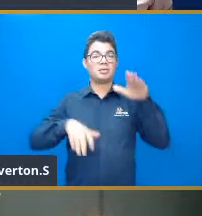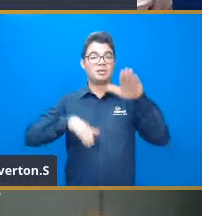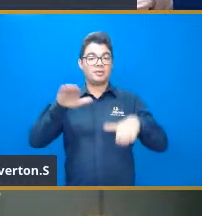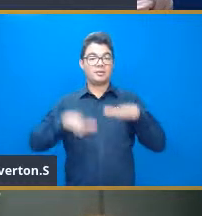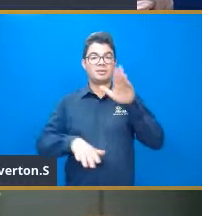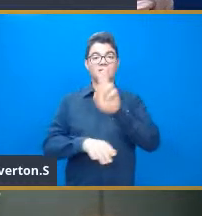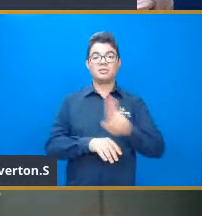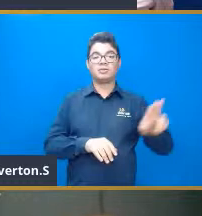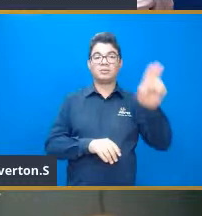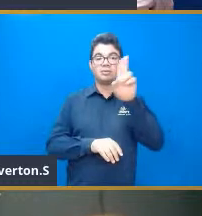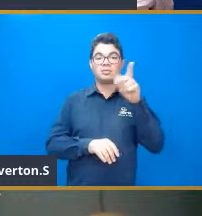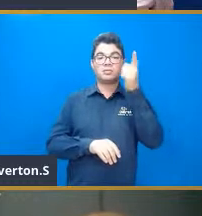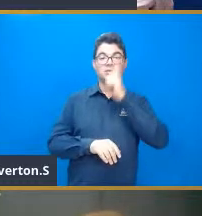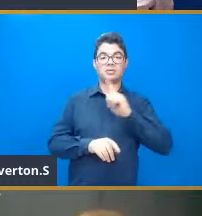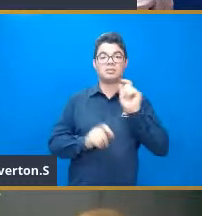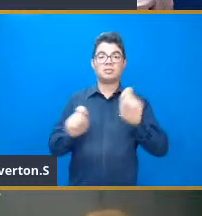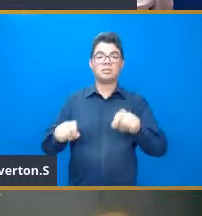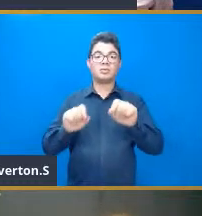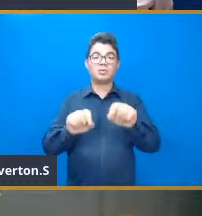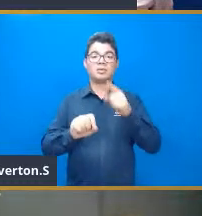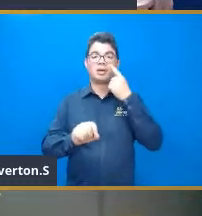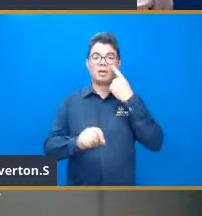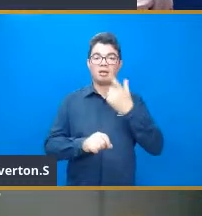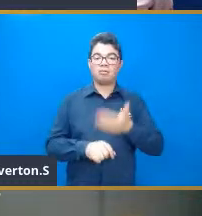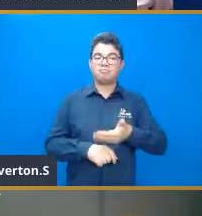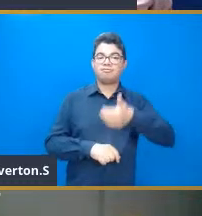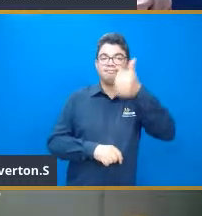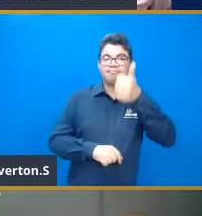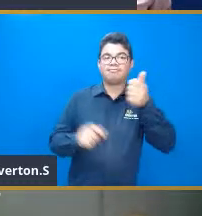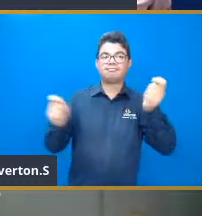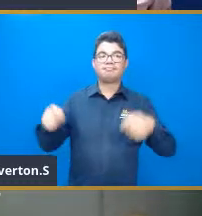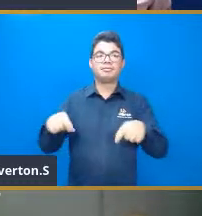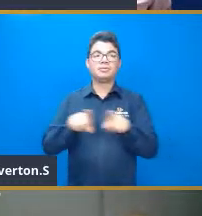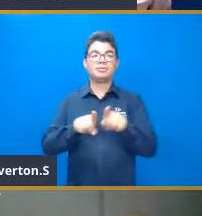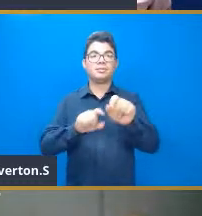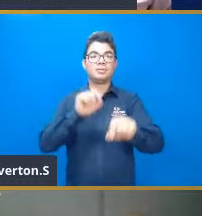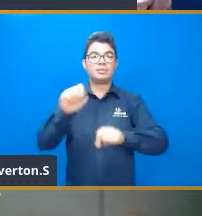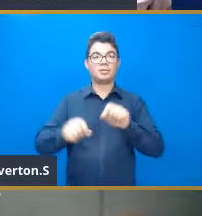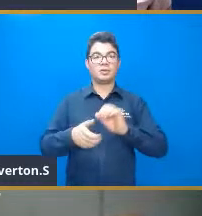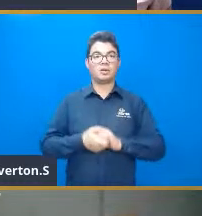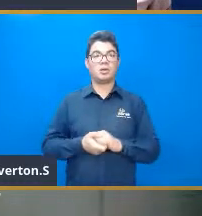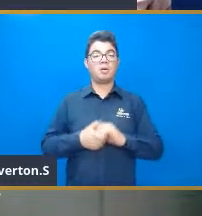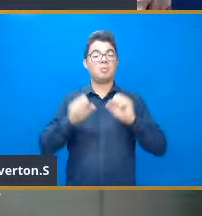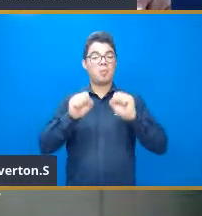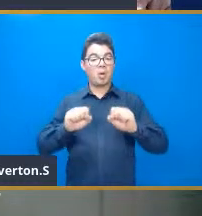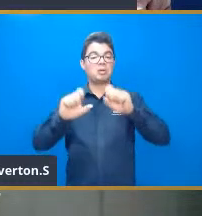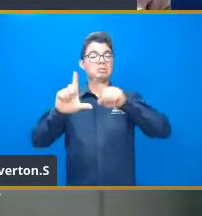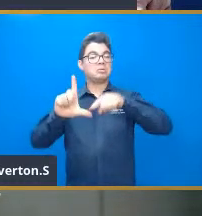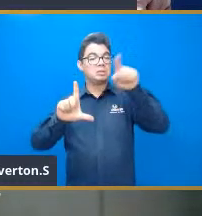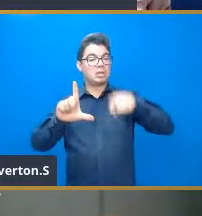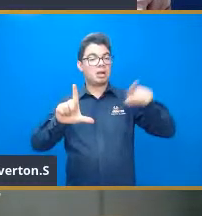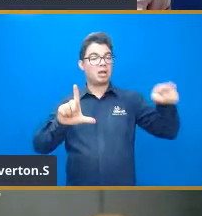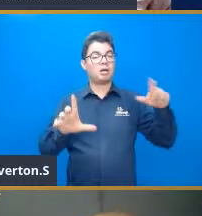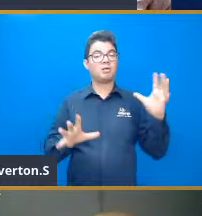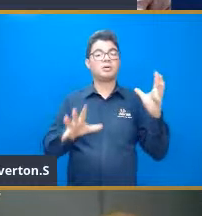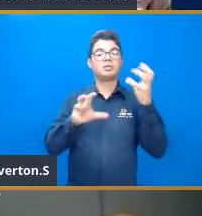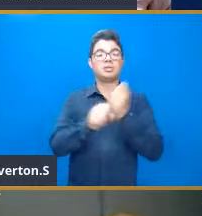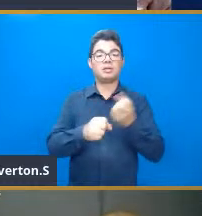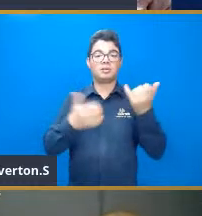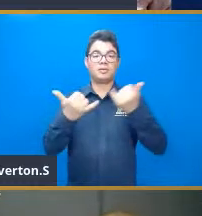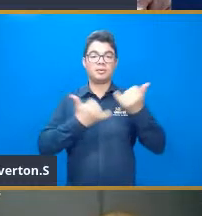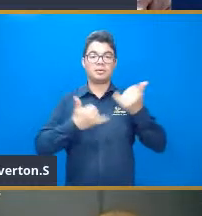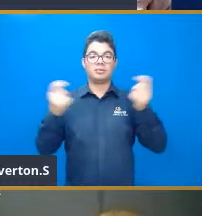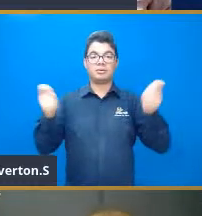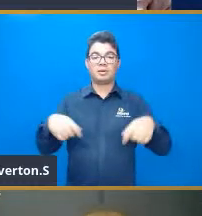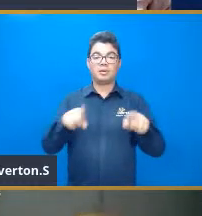interpolação não é muito bacana, porque, às vezes, o polinômio pode oscilar muito de acordo com a quantidade de informações que nós temos. Então,